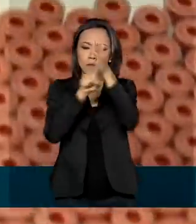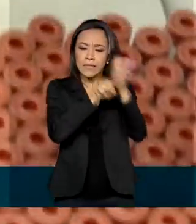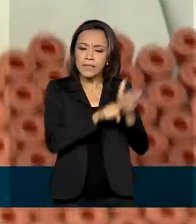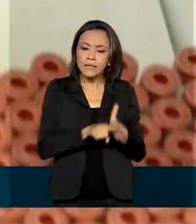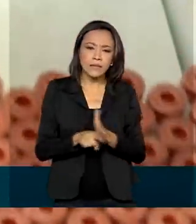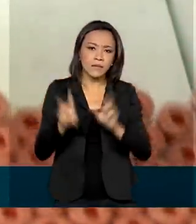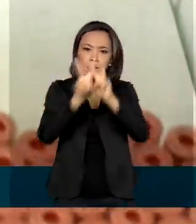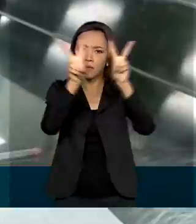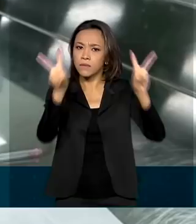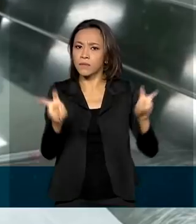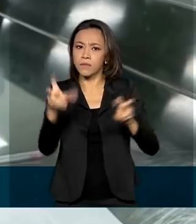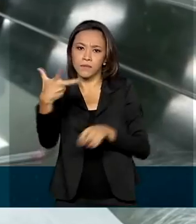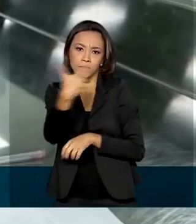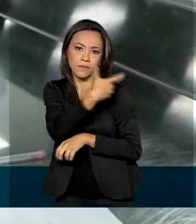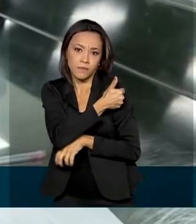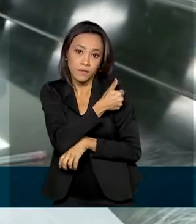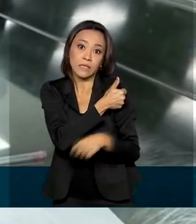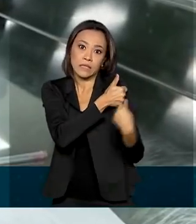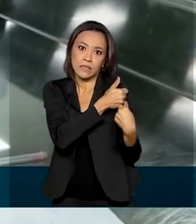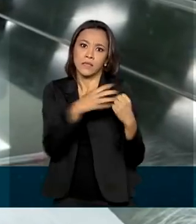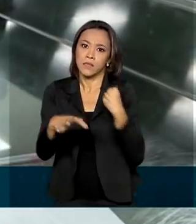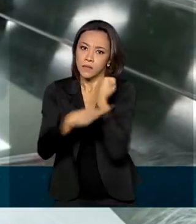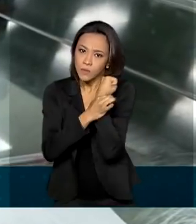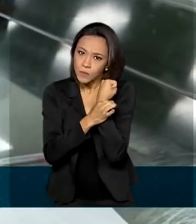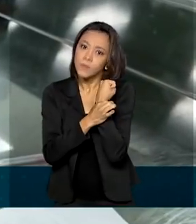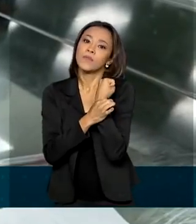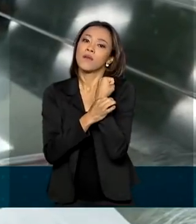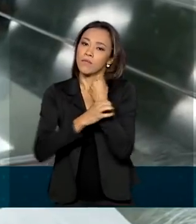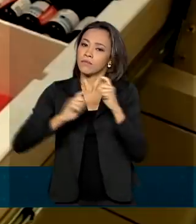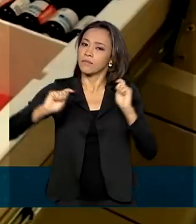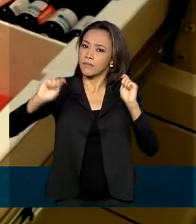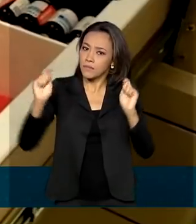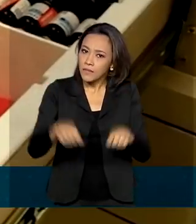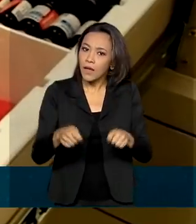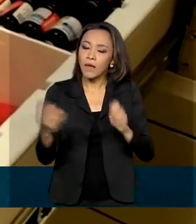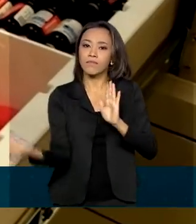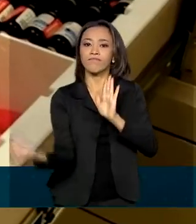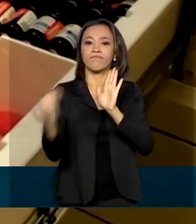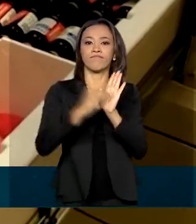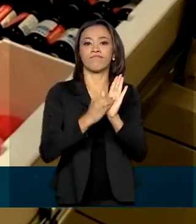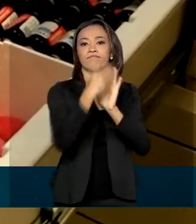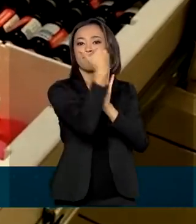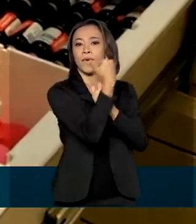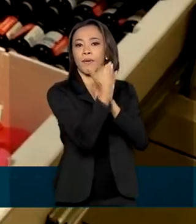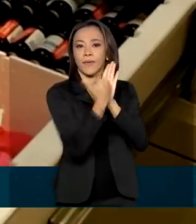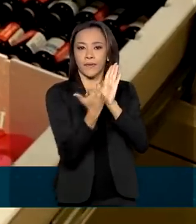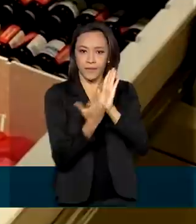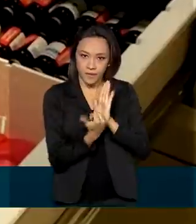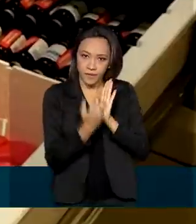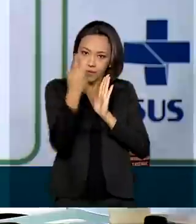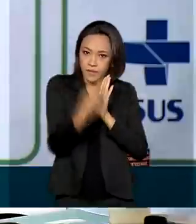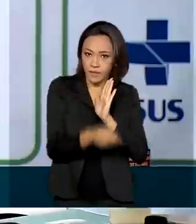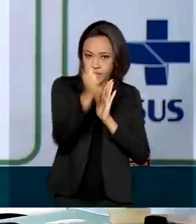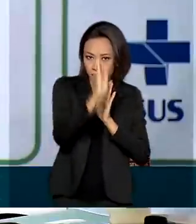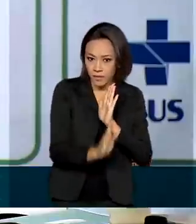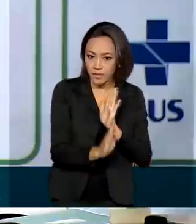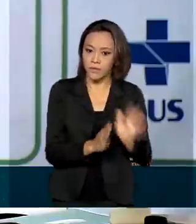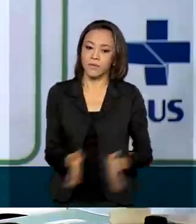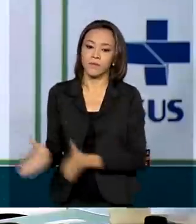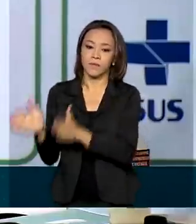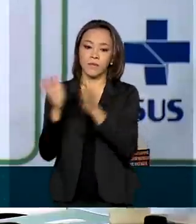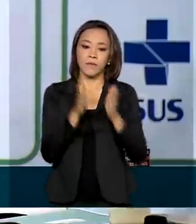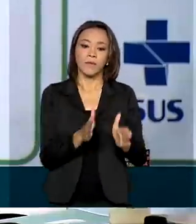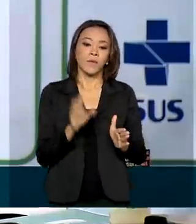que forem seguras e eficazes podem ser inseridas no Programa Nacional de Imunizações. O que nós